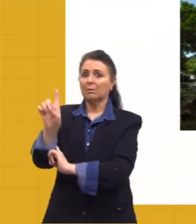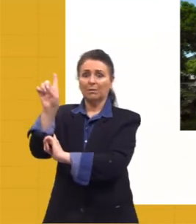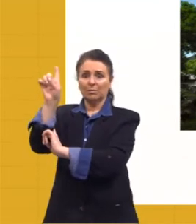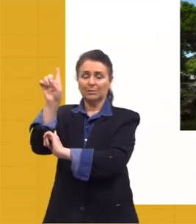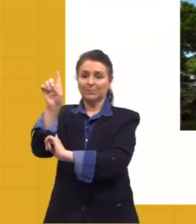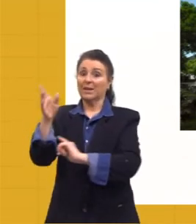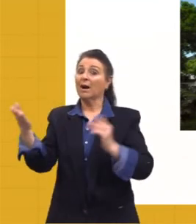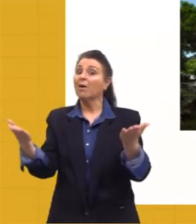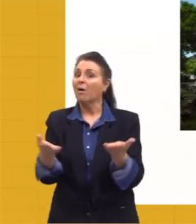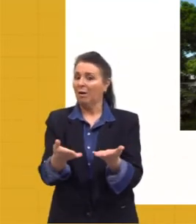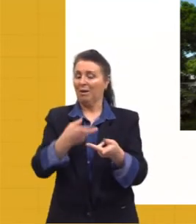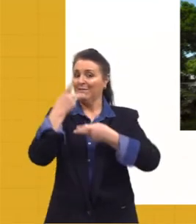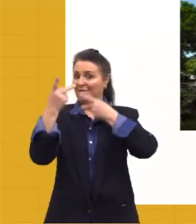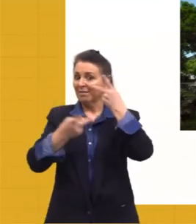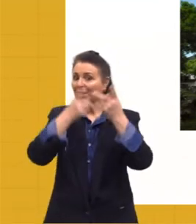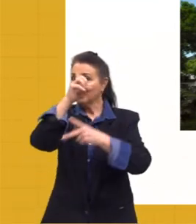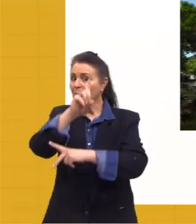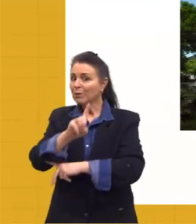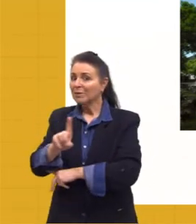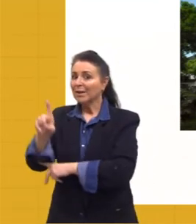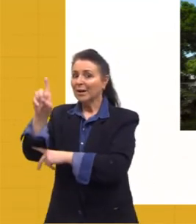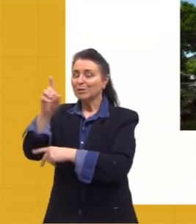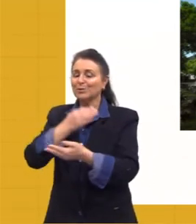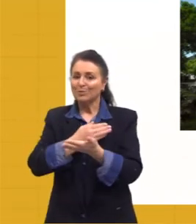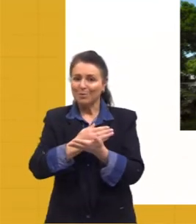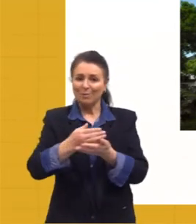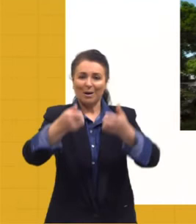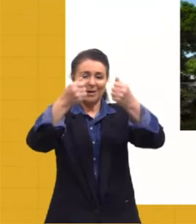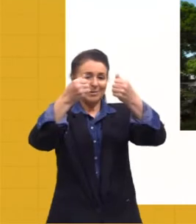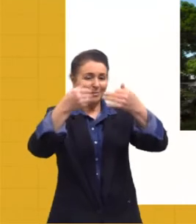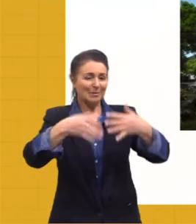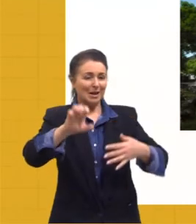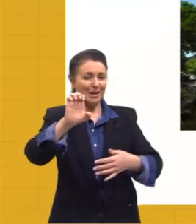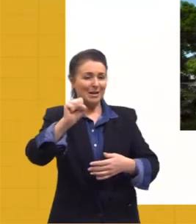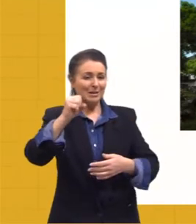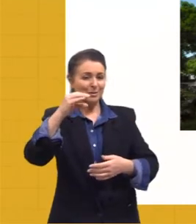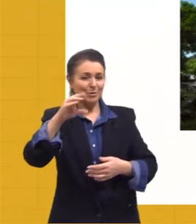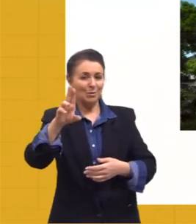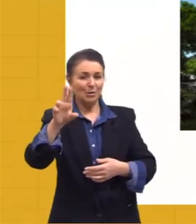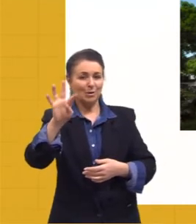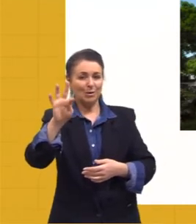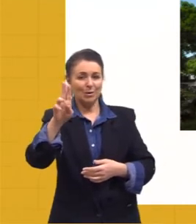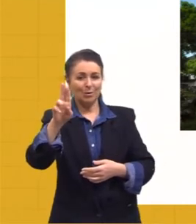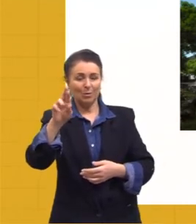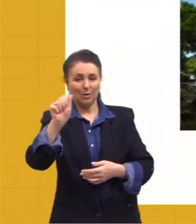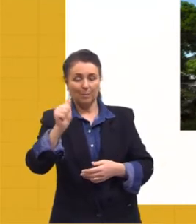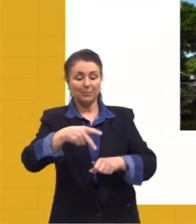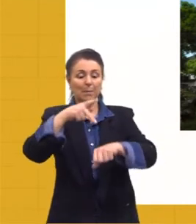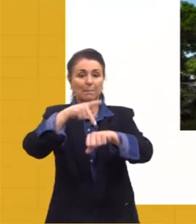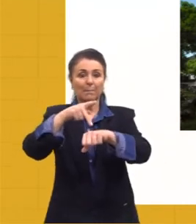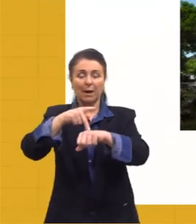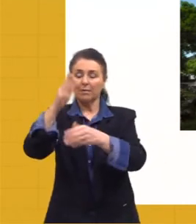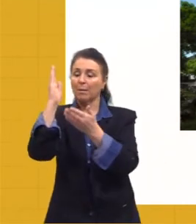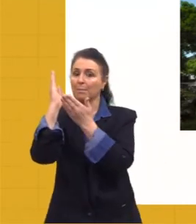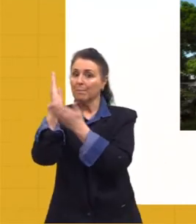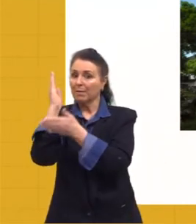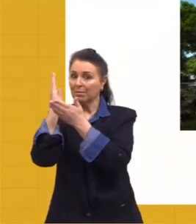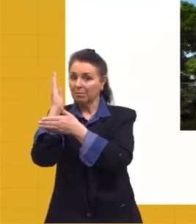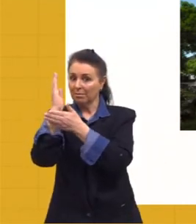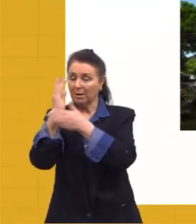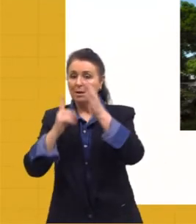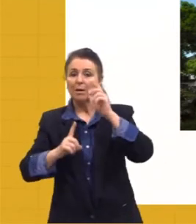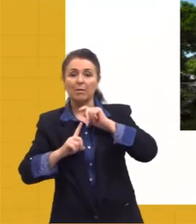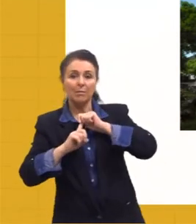falando em Deus, a gente parte para a escultura. A pedra e a madeira, eles eram os principais